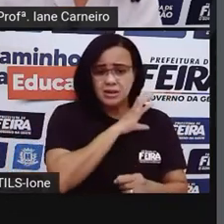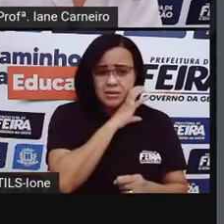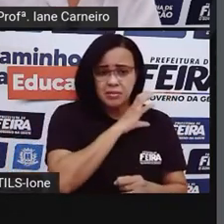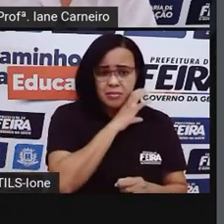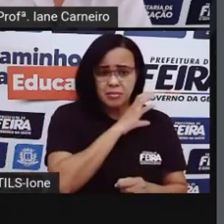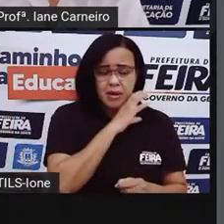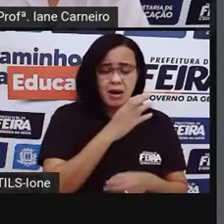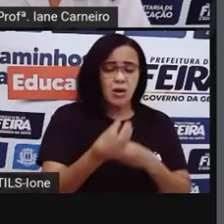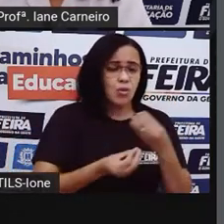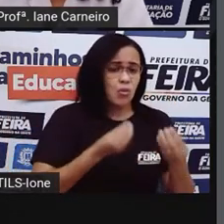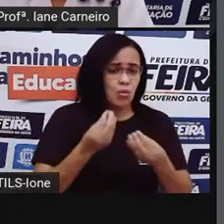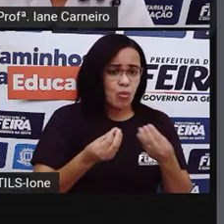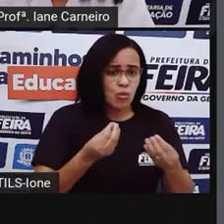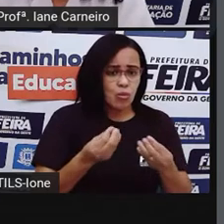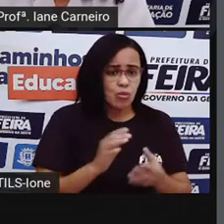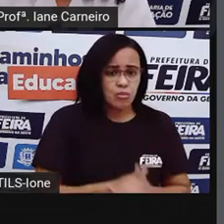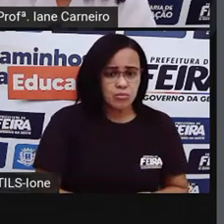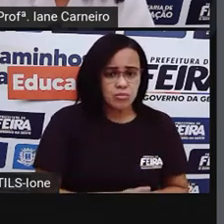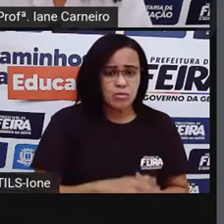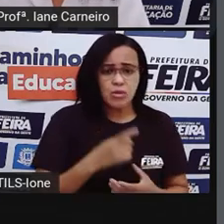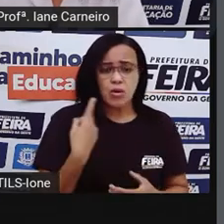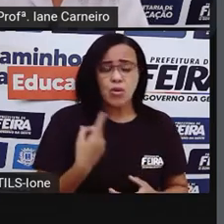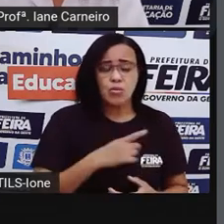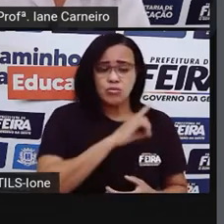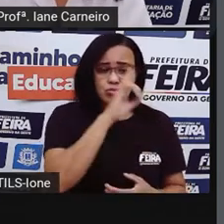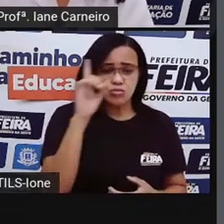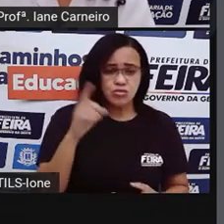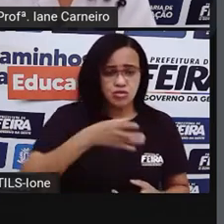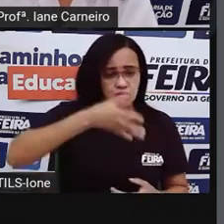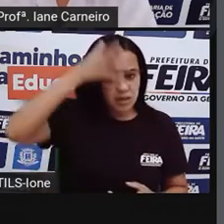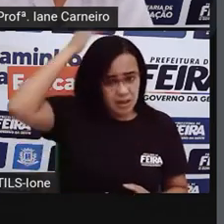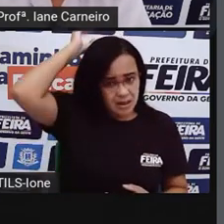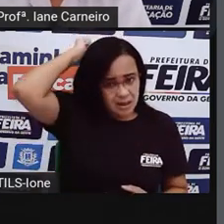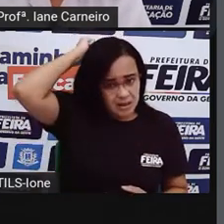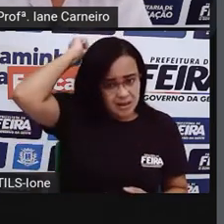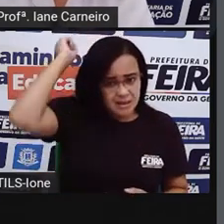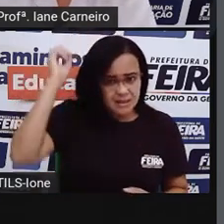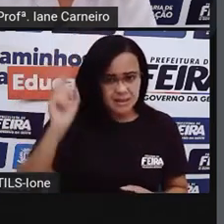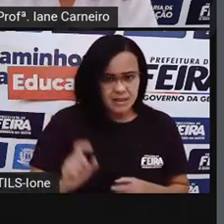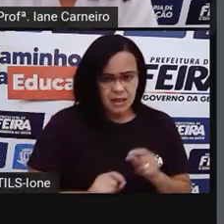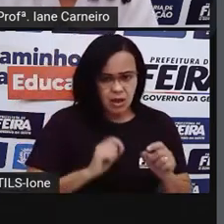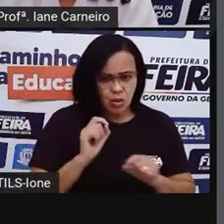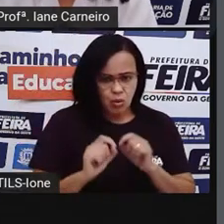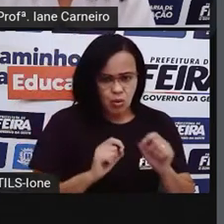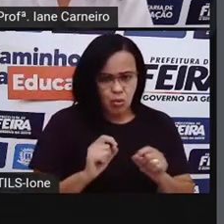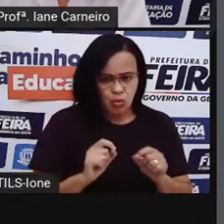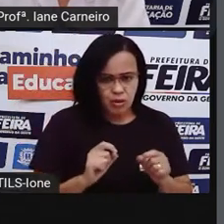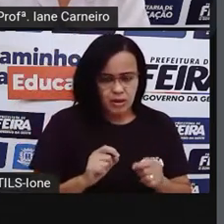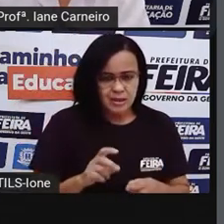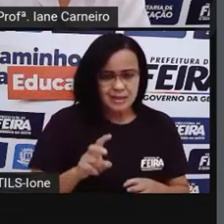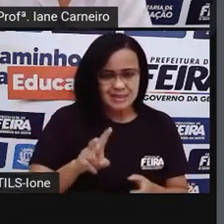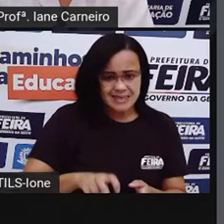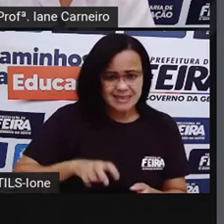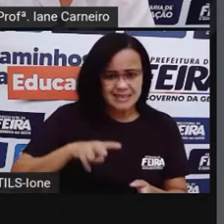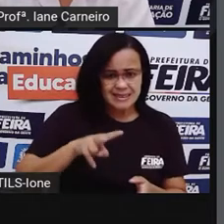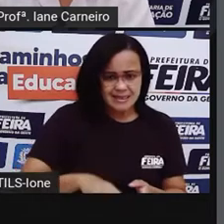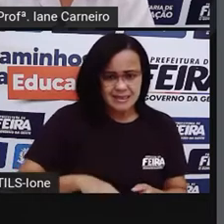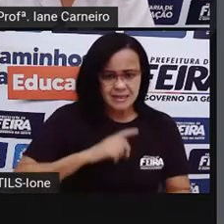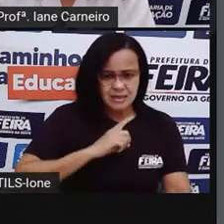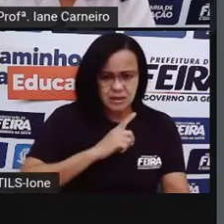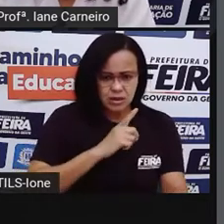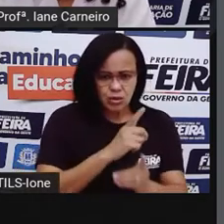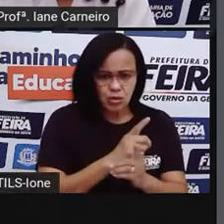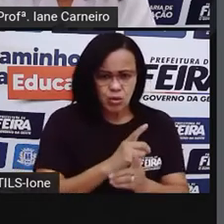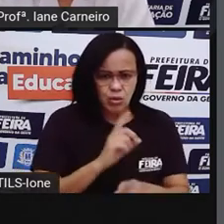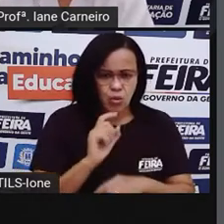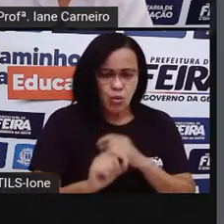dia, a galinha ruiva, ao ciscar o terreno à procura de minhocas, achou um grão de milho. Era